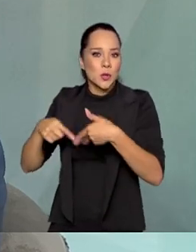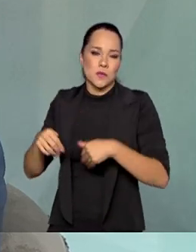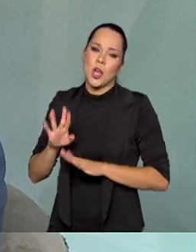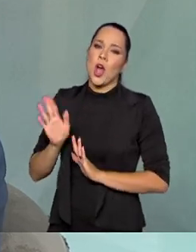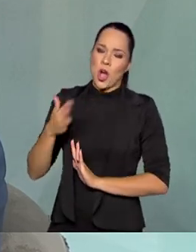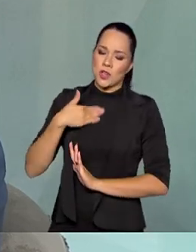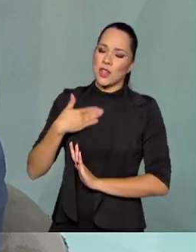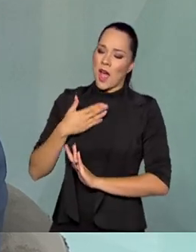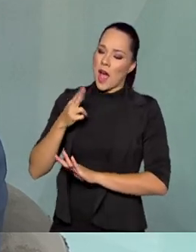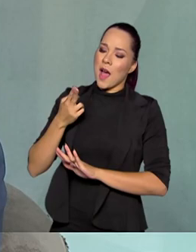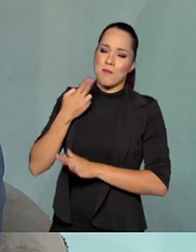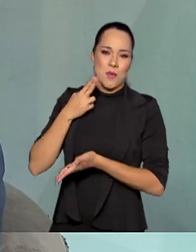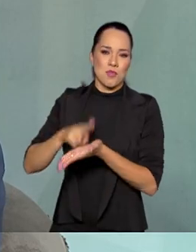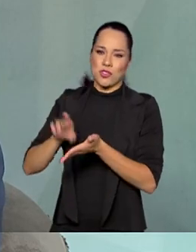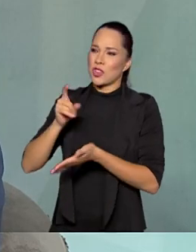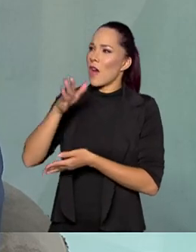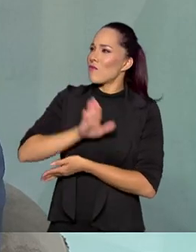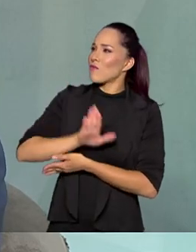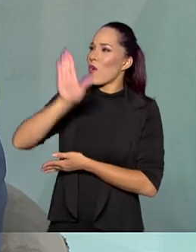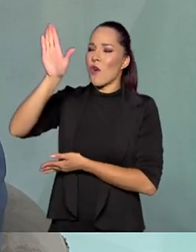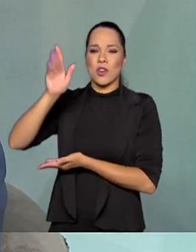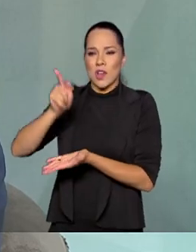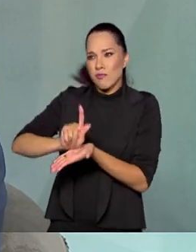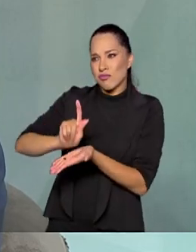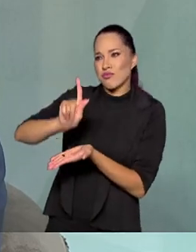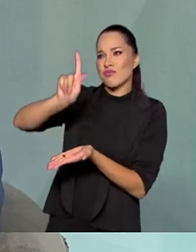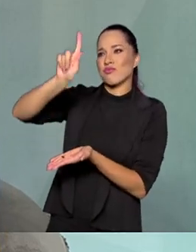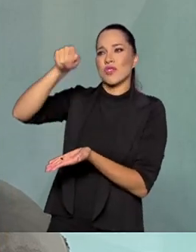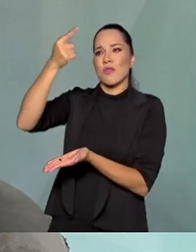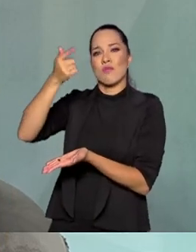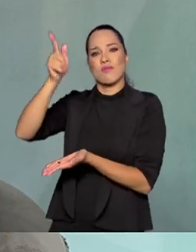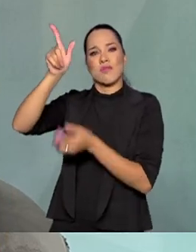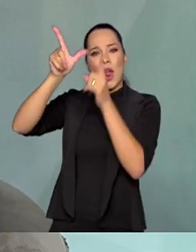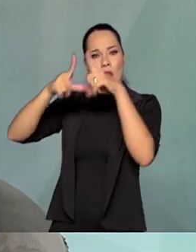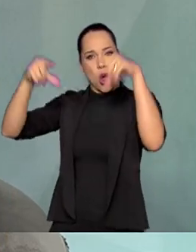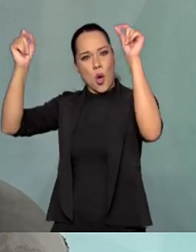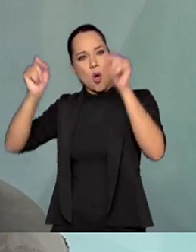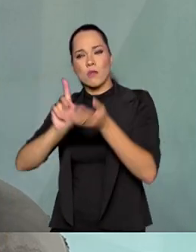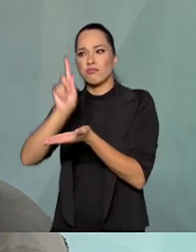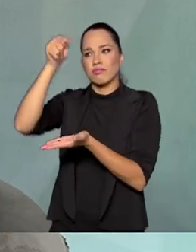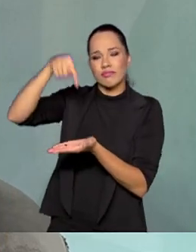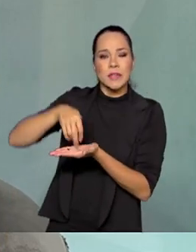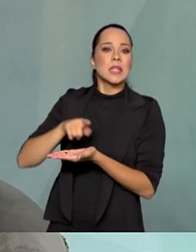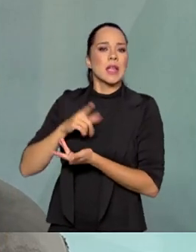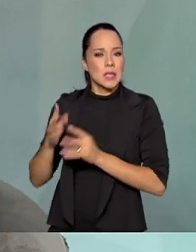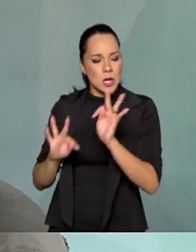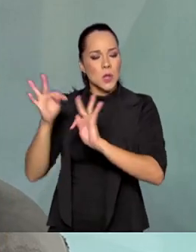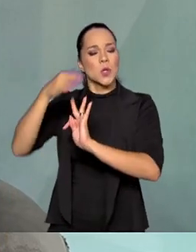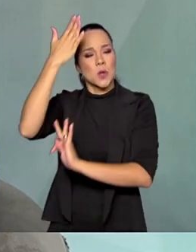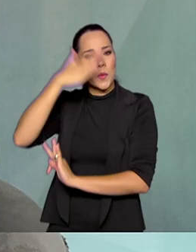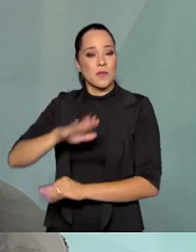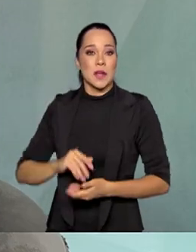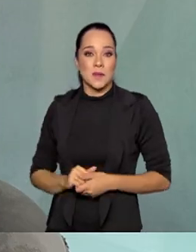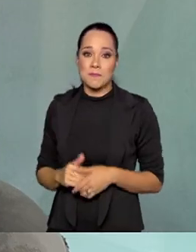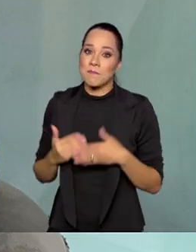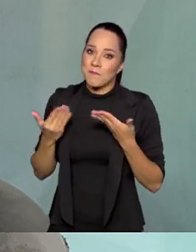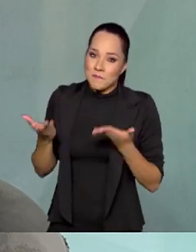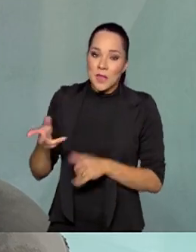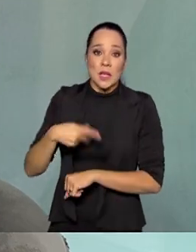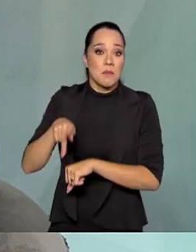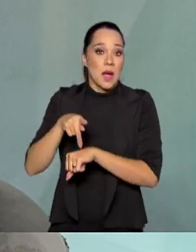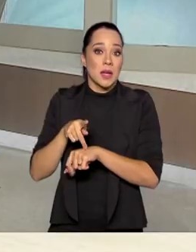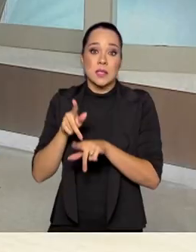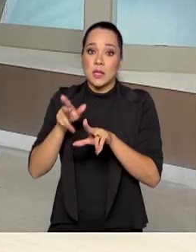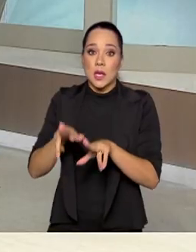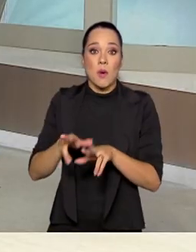eu já mandei o meu equipamento, ele já voou, ele já foi à órbita da Terra, ele já foi à Lua, então ele tem uma tecnologia comprovada. É assim que países, por